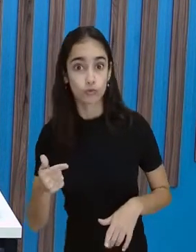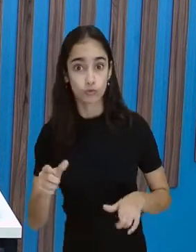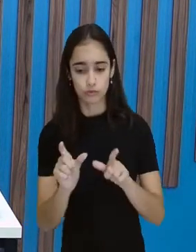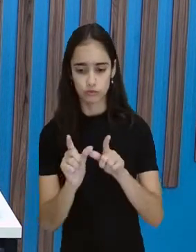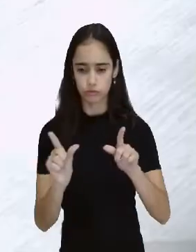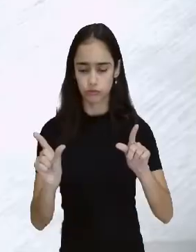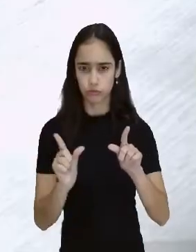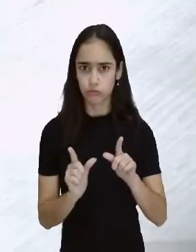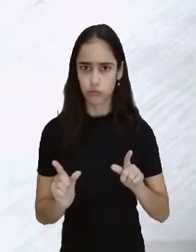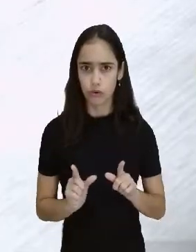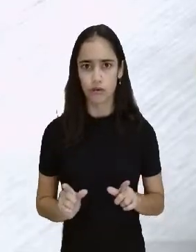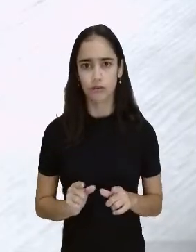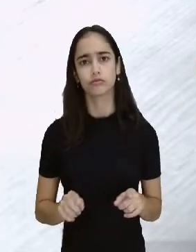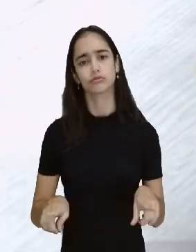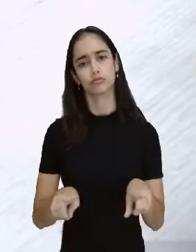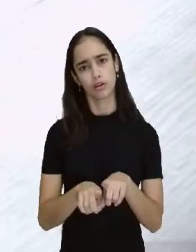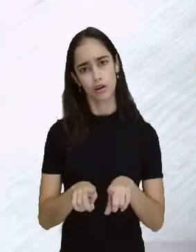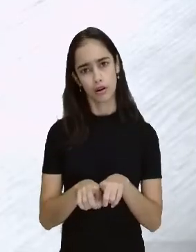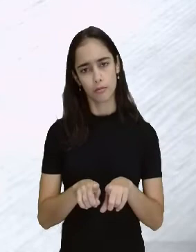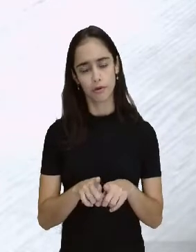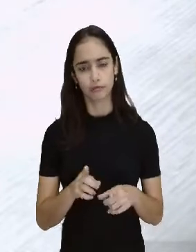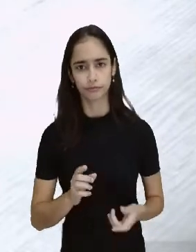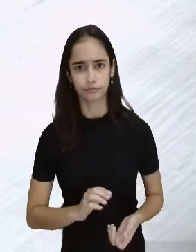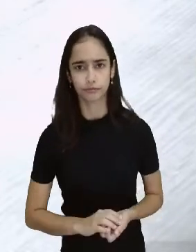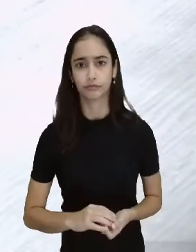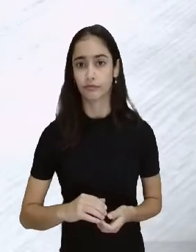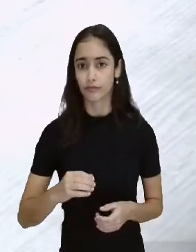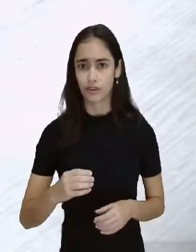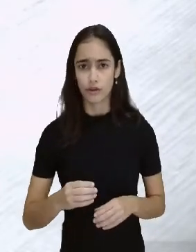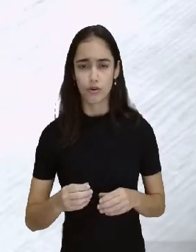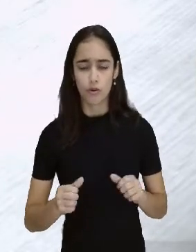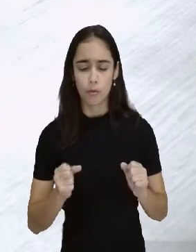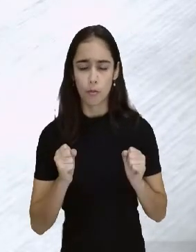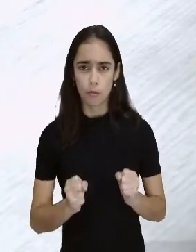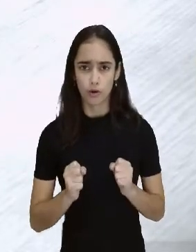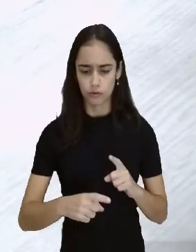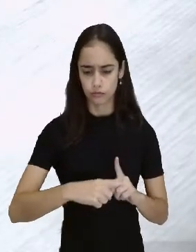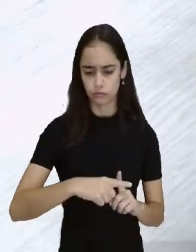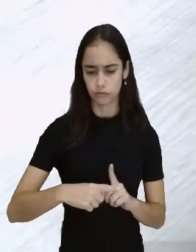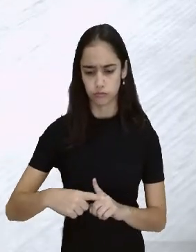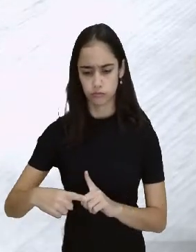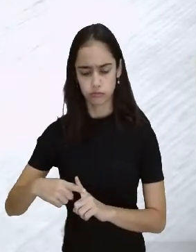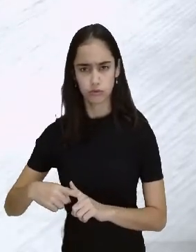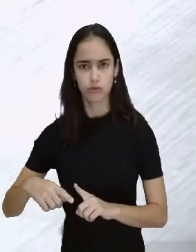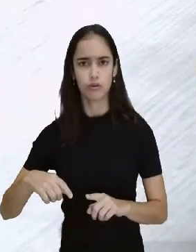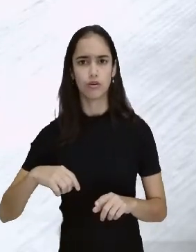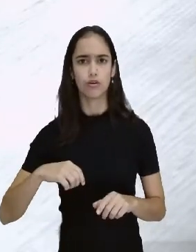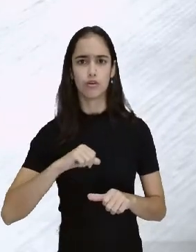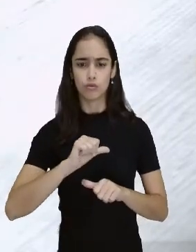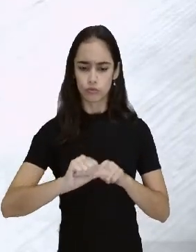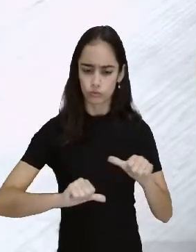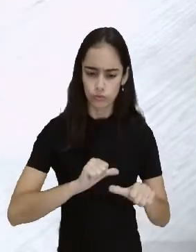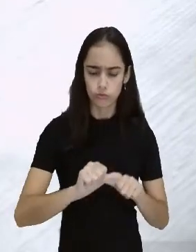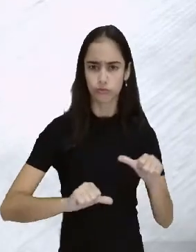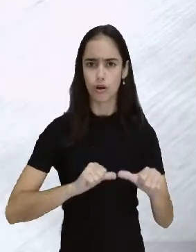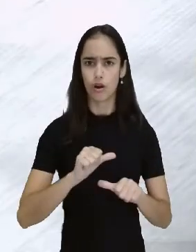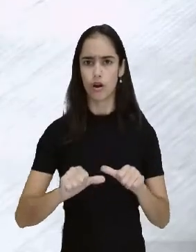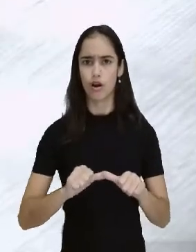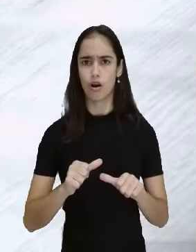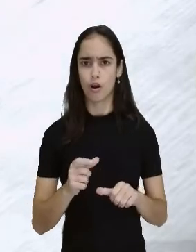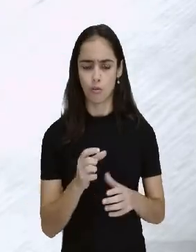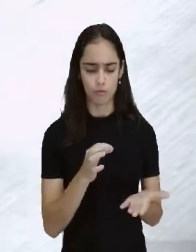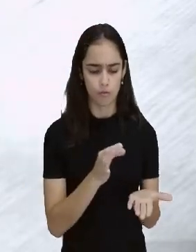moeda de 1 real, que também daria 17 reais, né? A gente também sabe que a gente pode trocar, fazer essas trocas, né, de uma